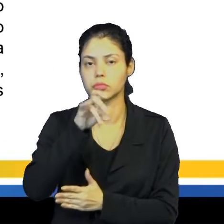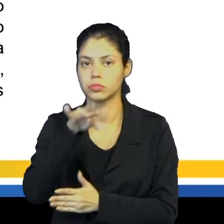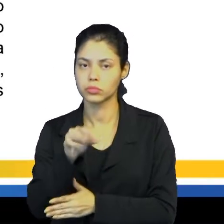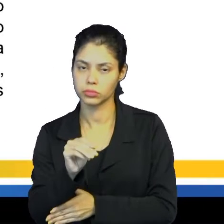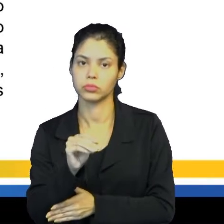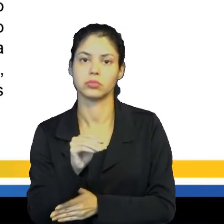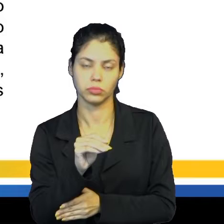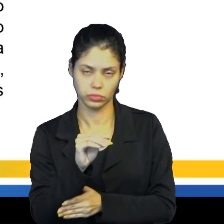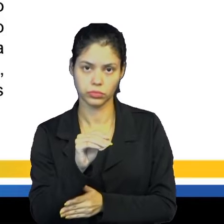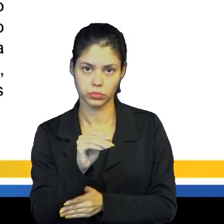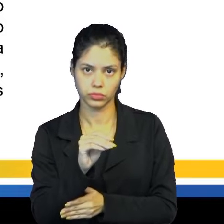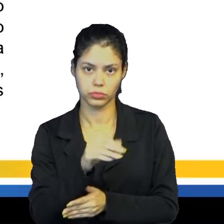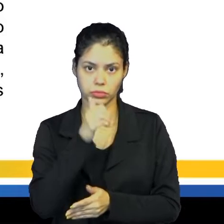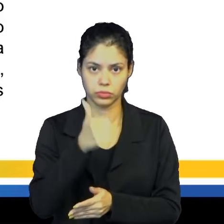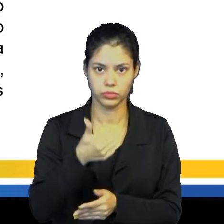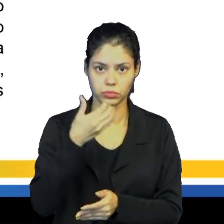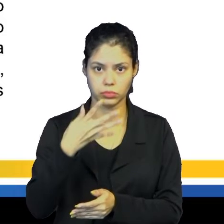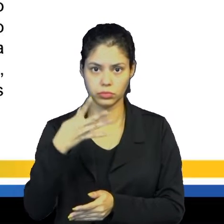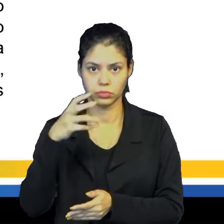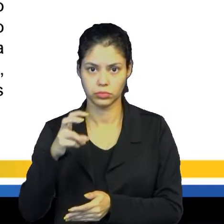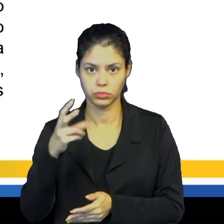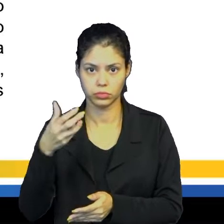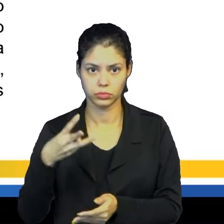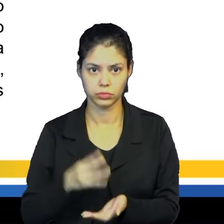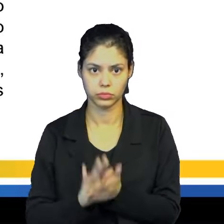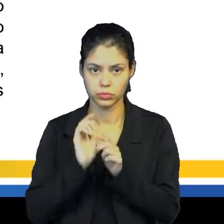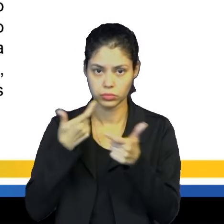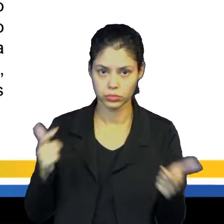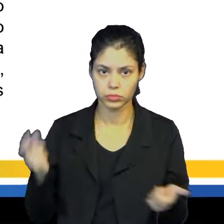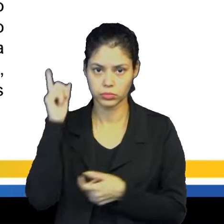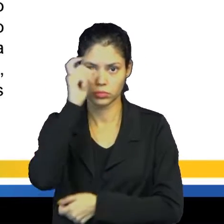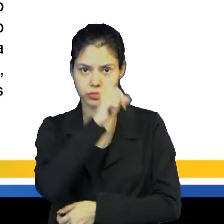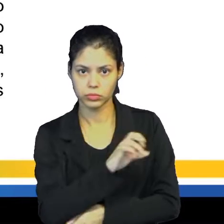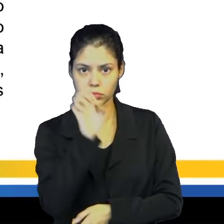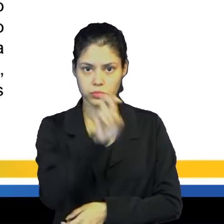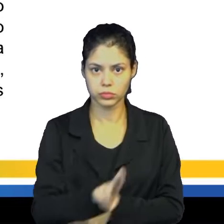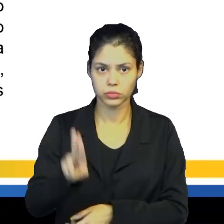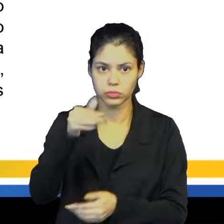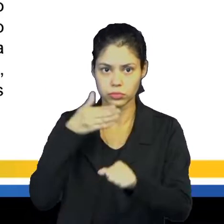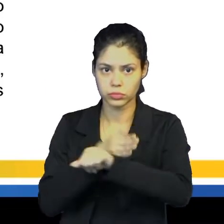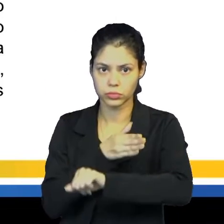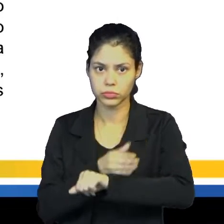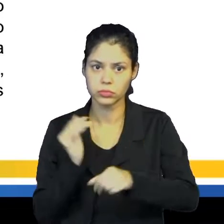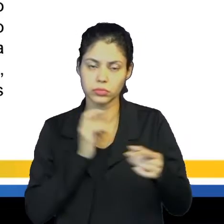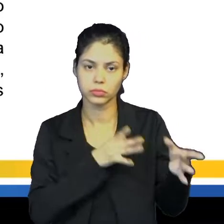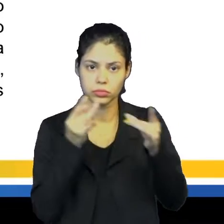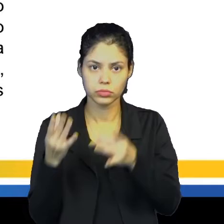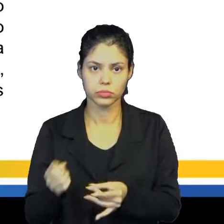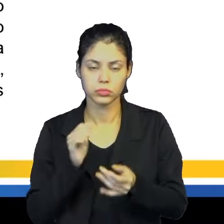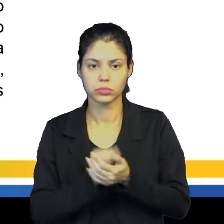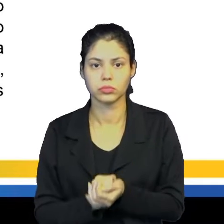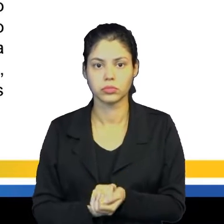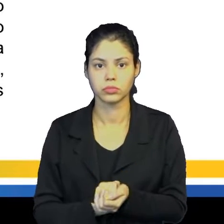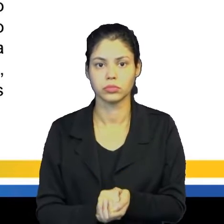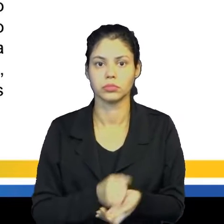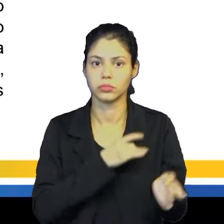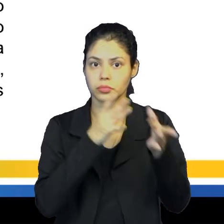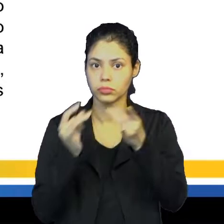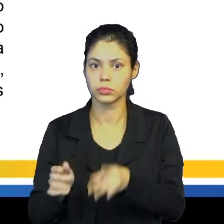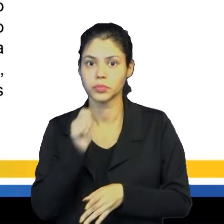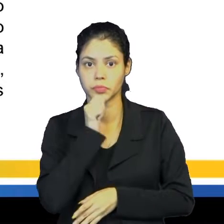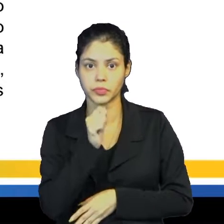otomanos em 1453 tinha criado grandes dificuldades para os europeus acessarem o comércio oriental. Então, as